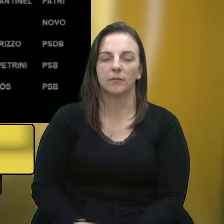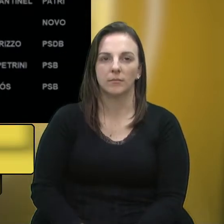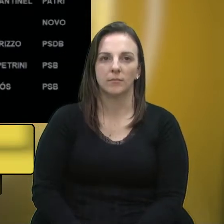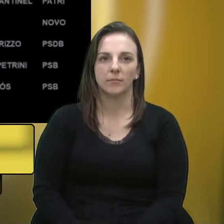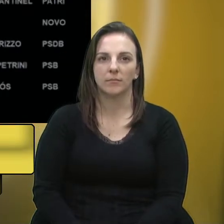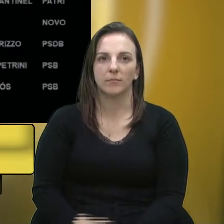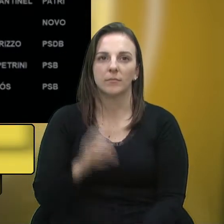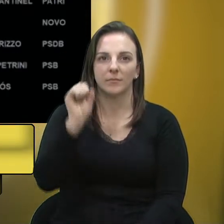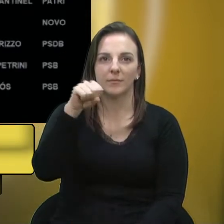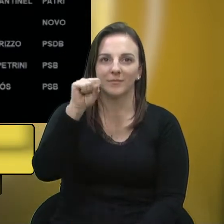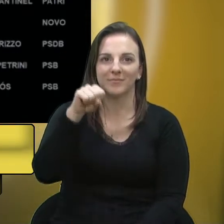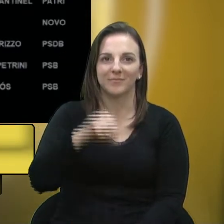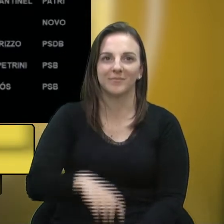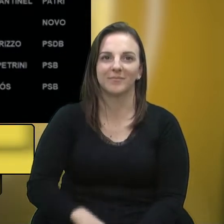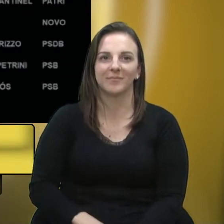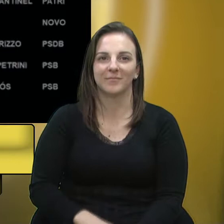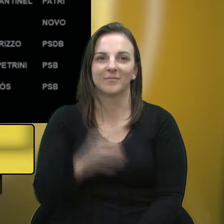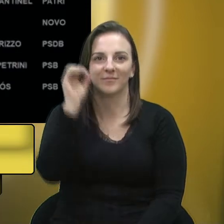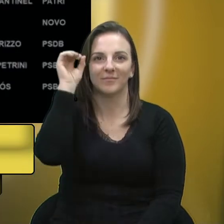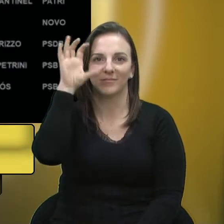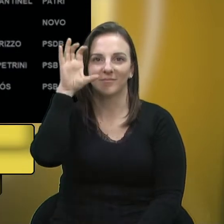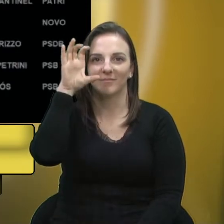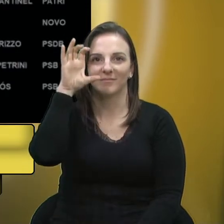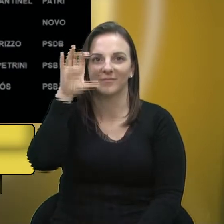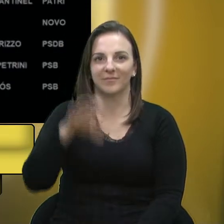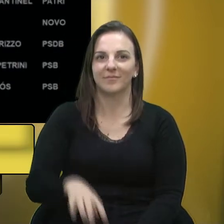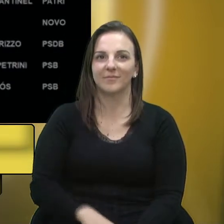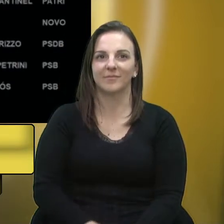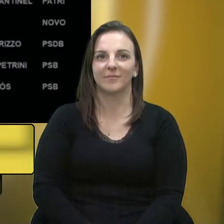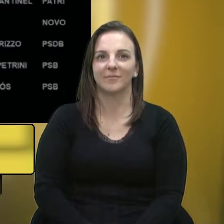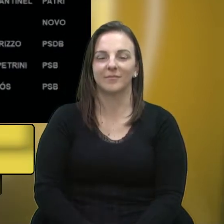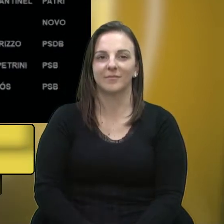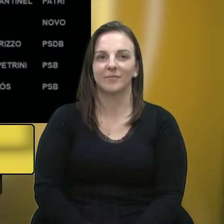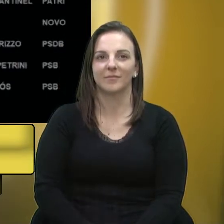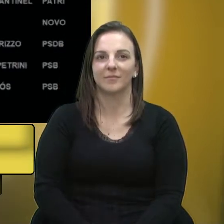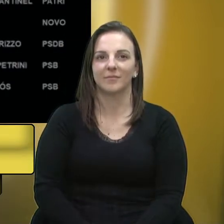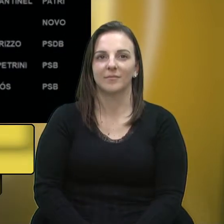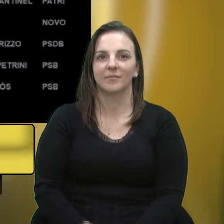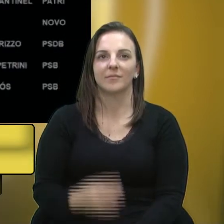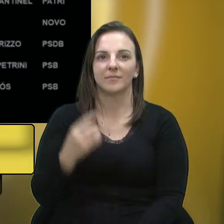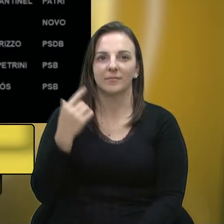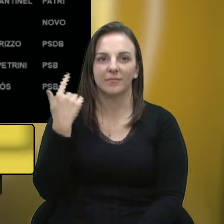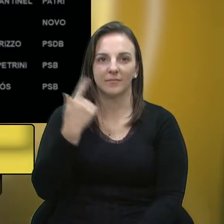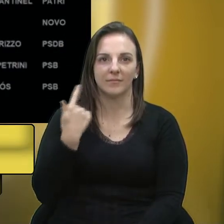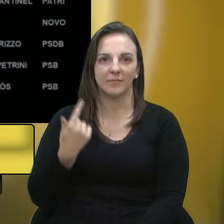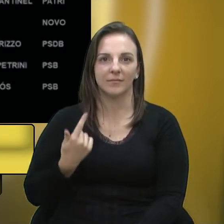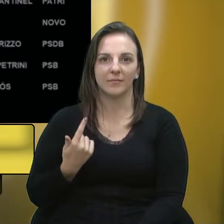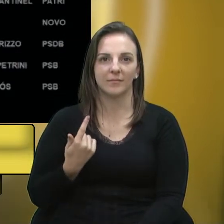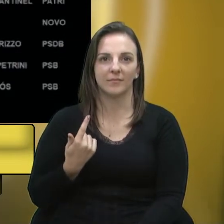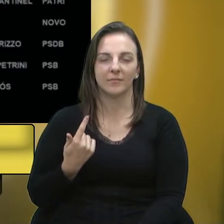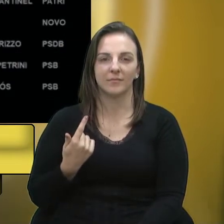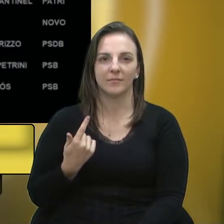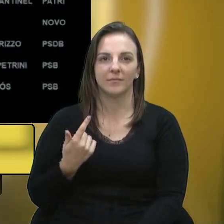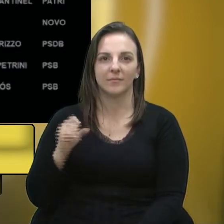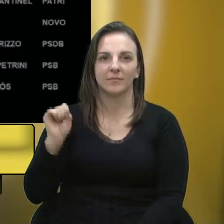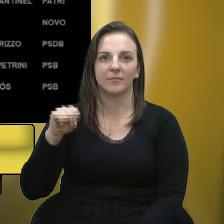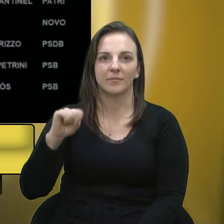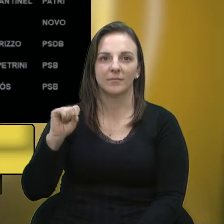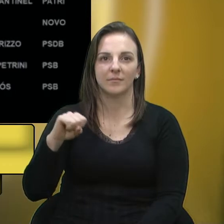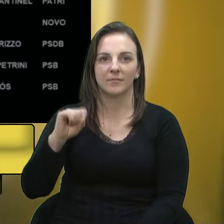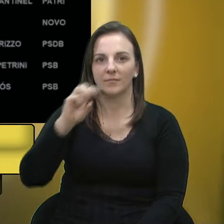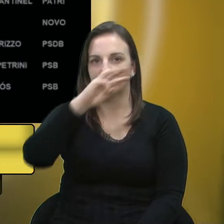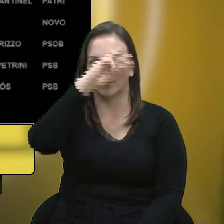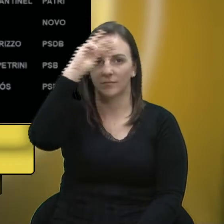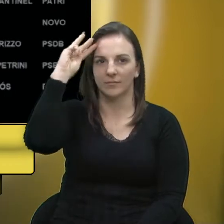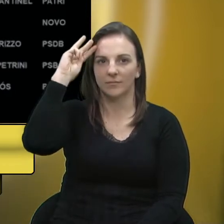Voto sim. Sim, vereador Fiusa. Sim. Sim, vereadora Gladys. Voto sim. Sim,